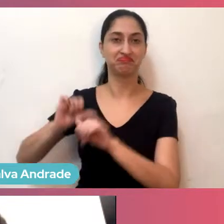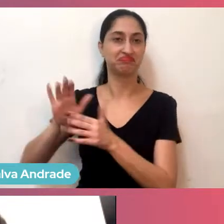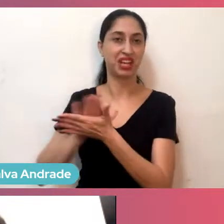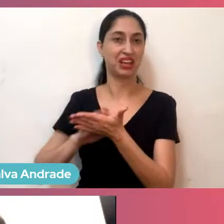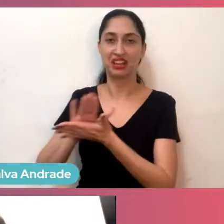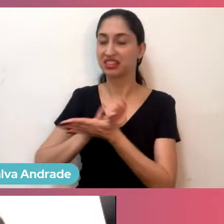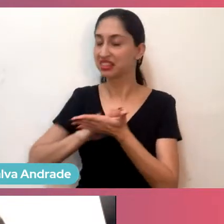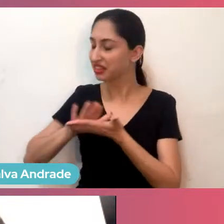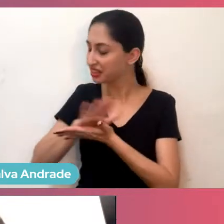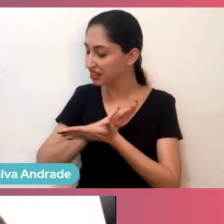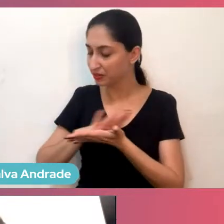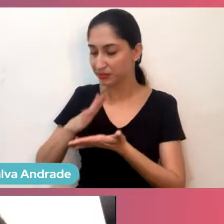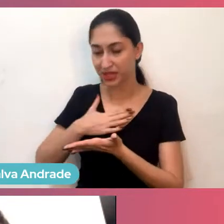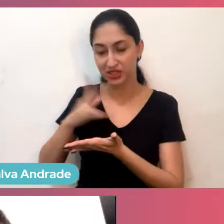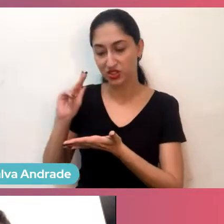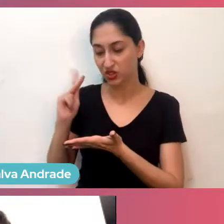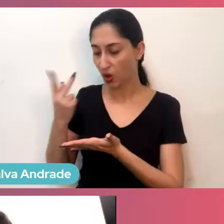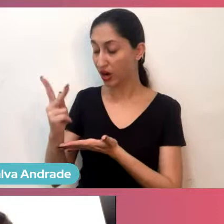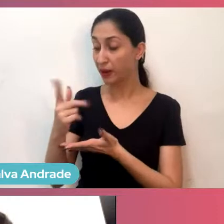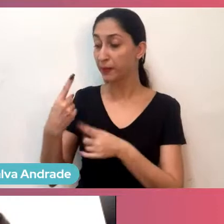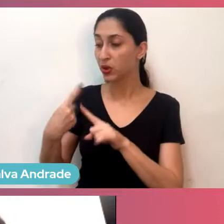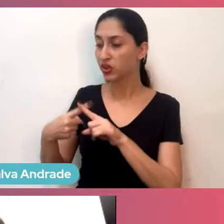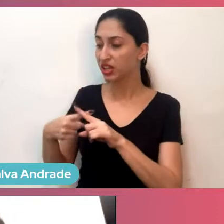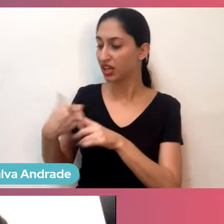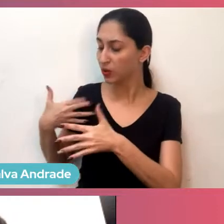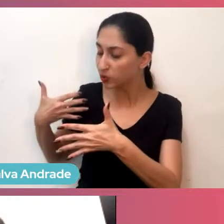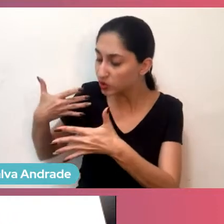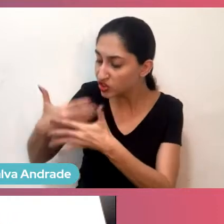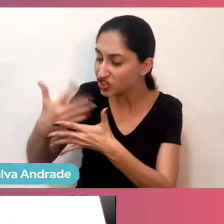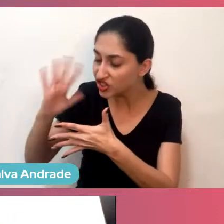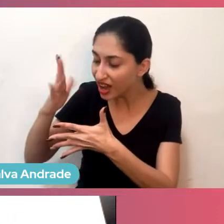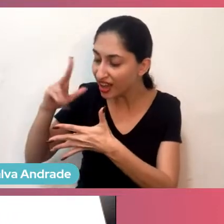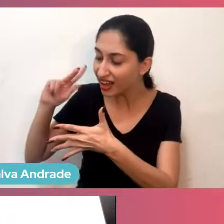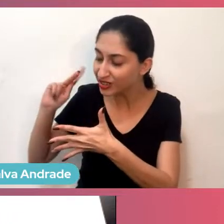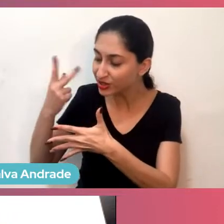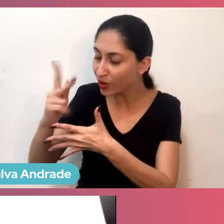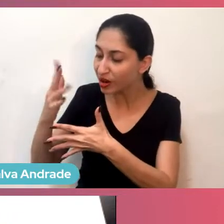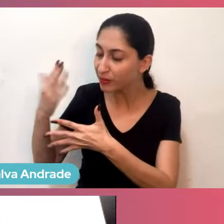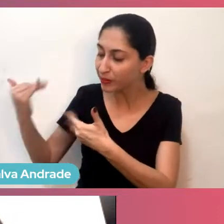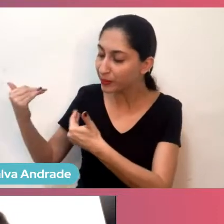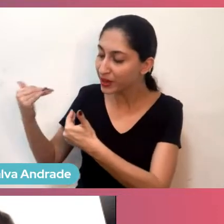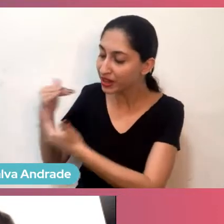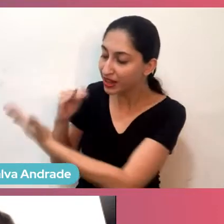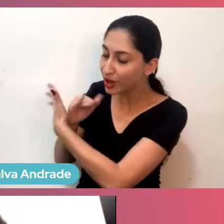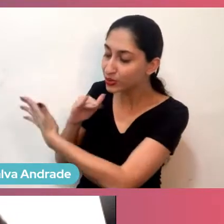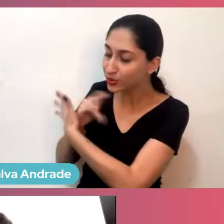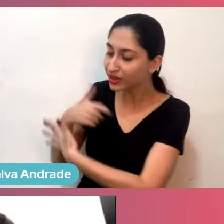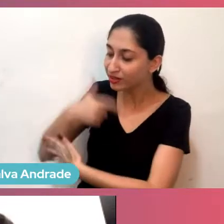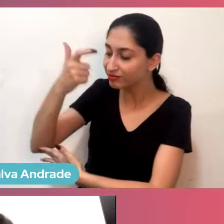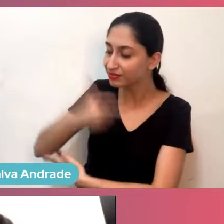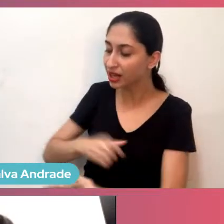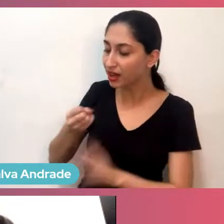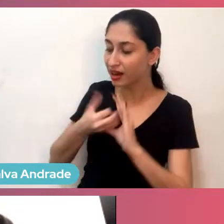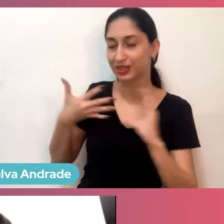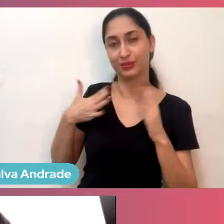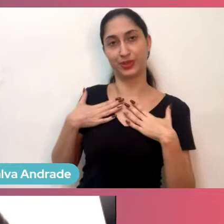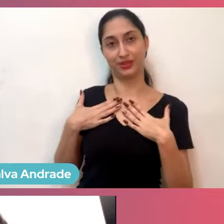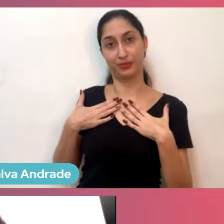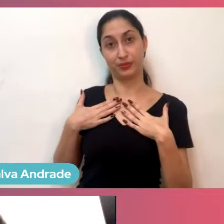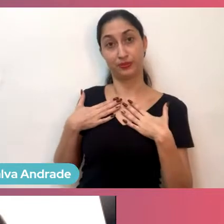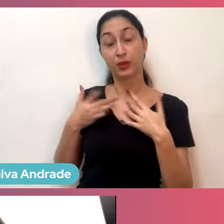nada, porque tudo o que eu fiz me construiu para eu estar aqui hoje, foram exatamente as coisas que eu errei